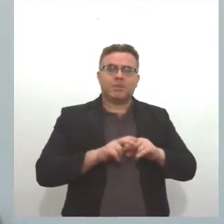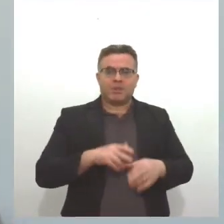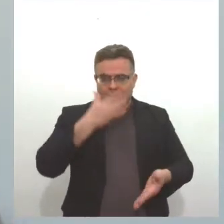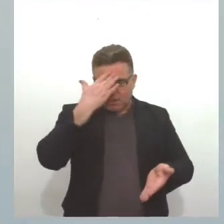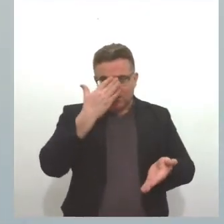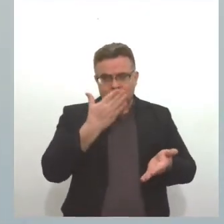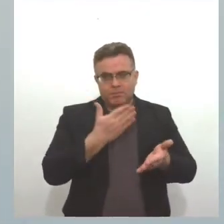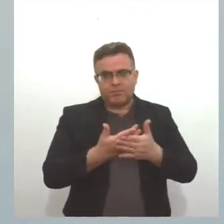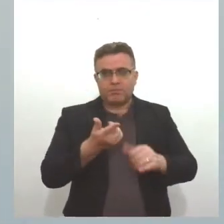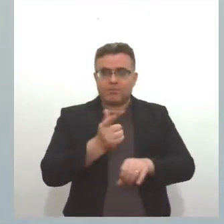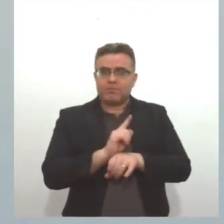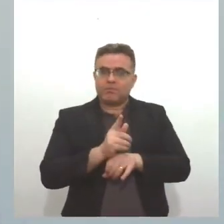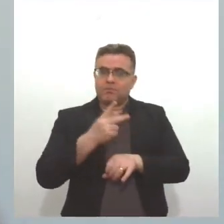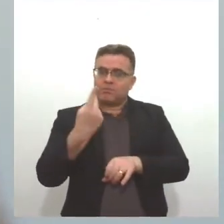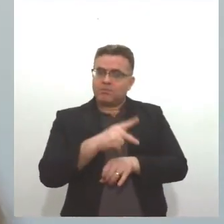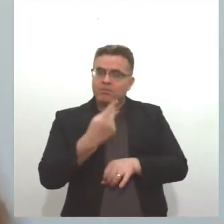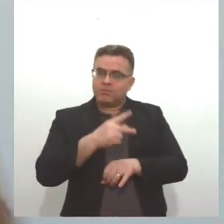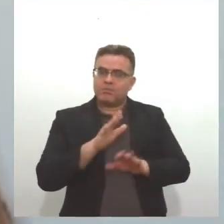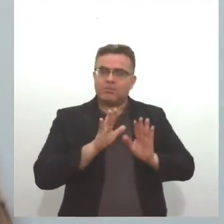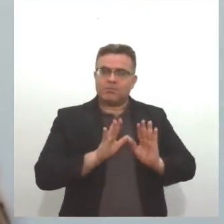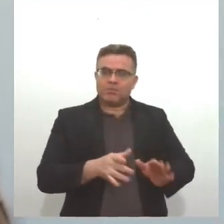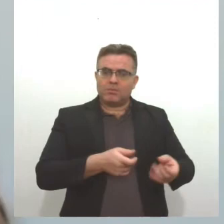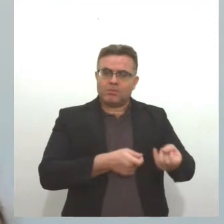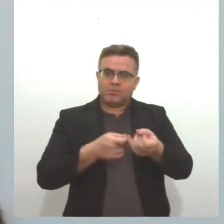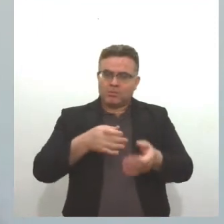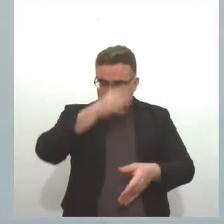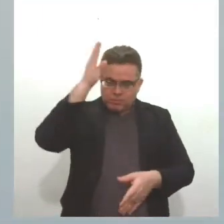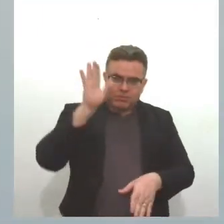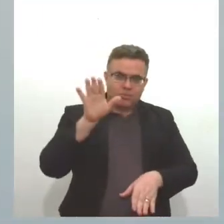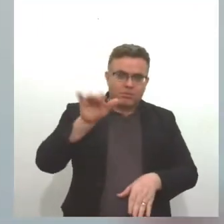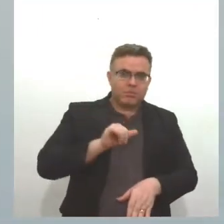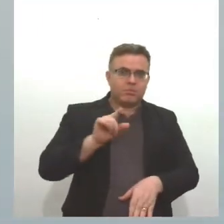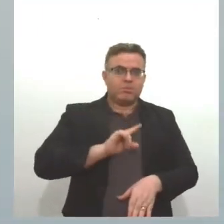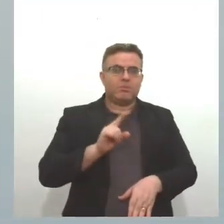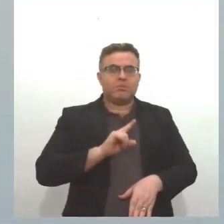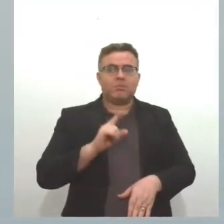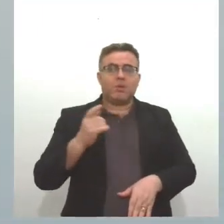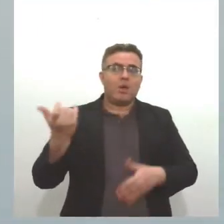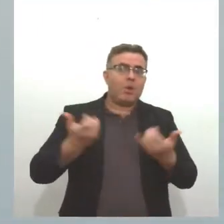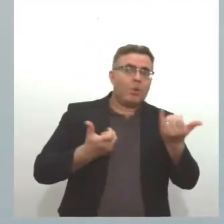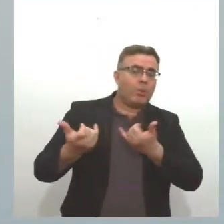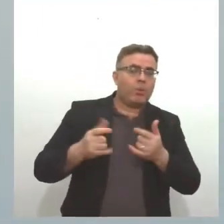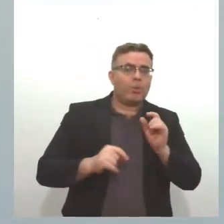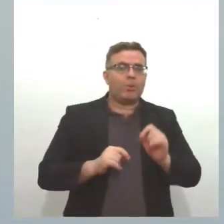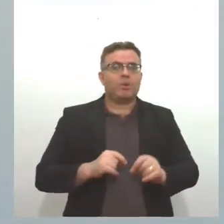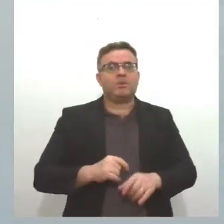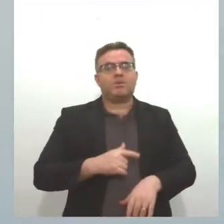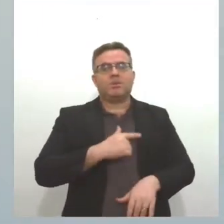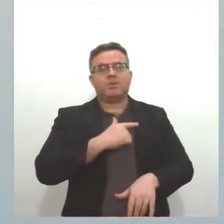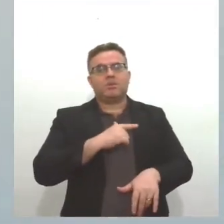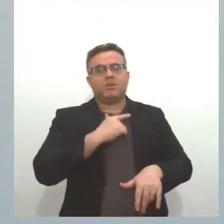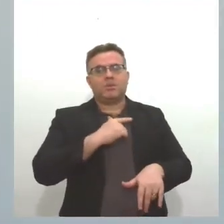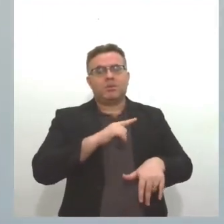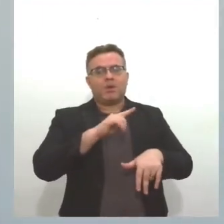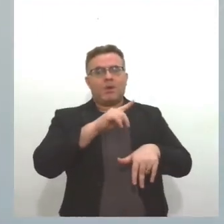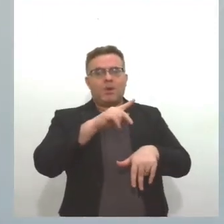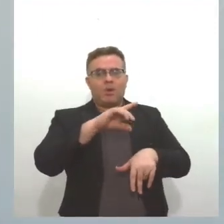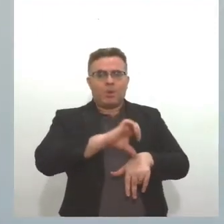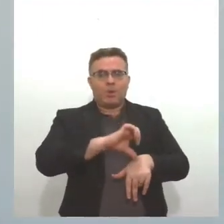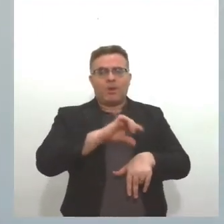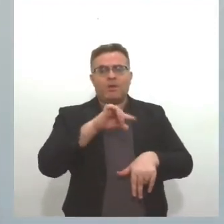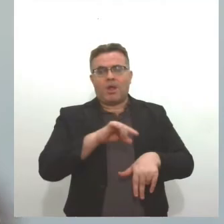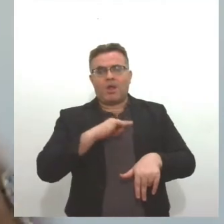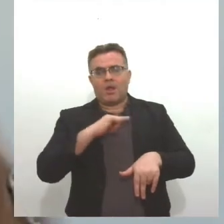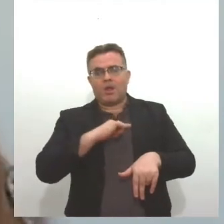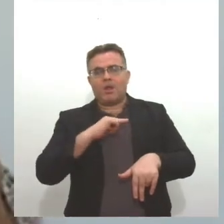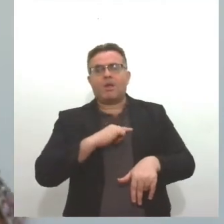gestão interna, mas o Corpo de Bombeiros não foi acionado. Ficamos sabendo por outras fontes que houve vítima, mas o Corpo de Bombeiros está à disposição no que